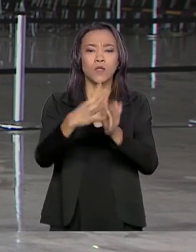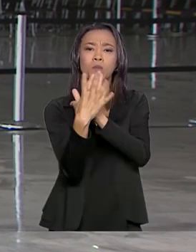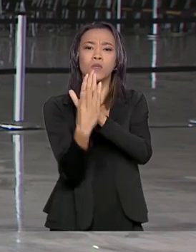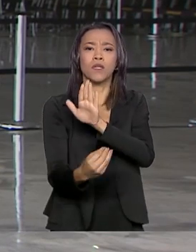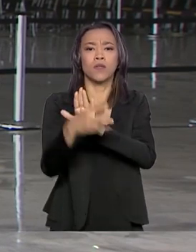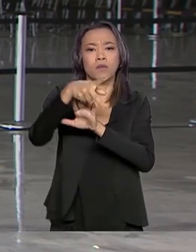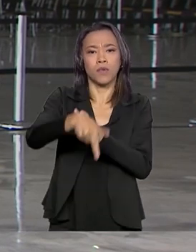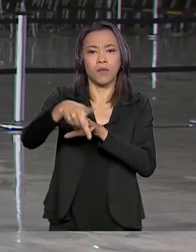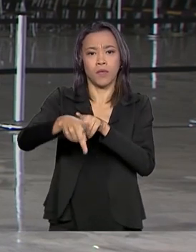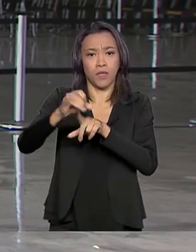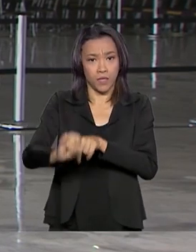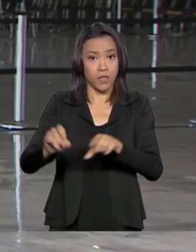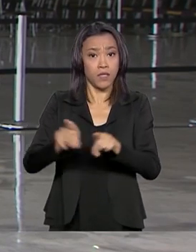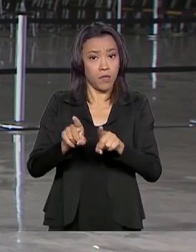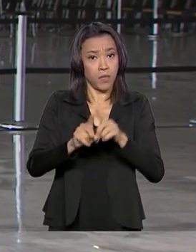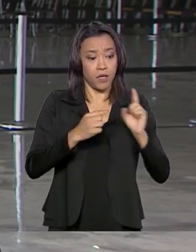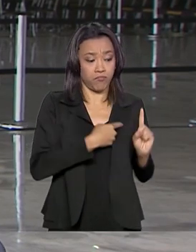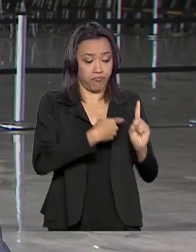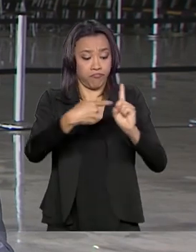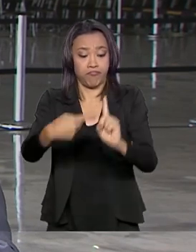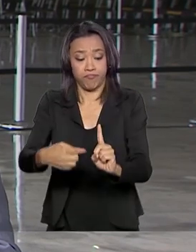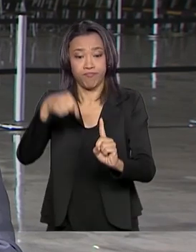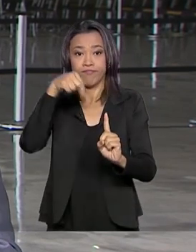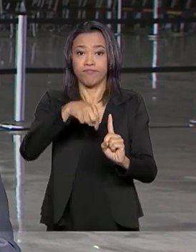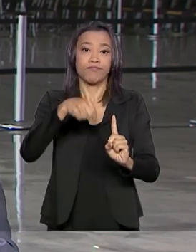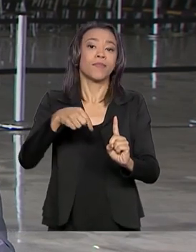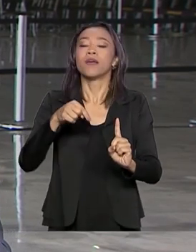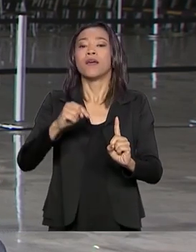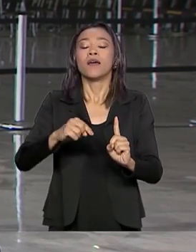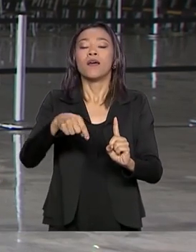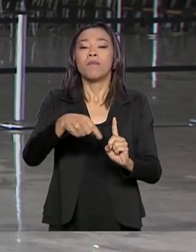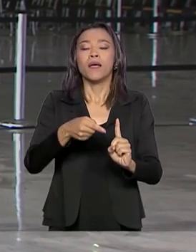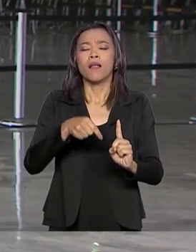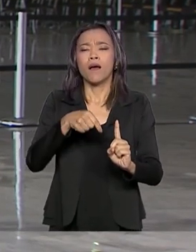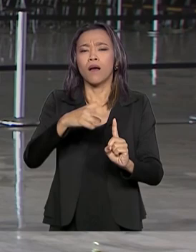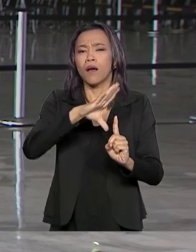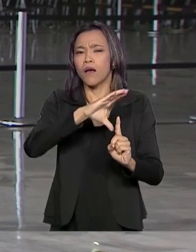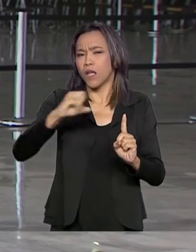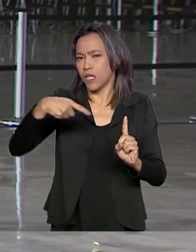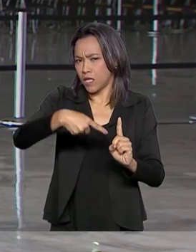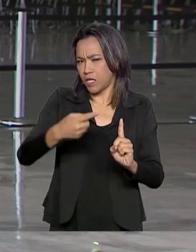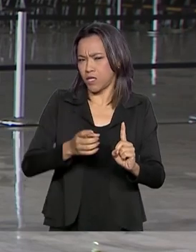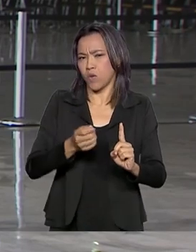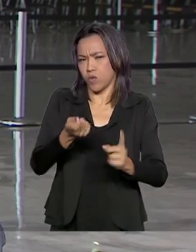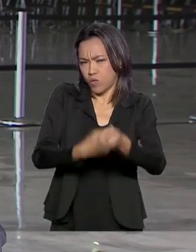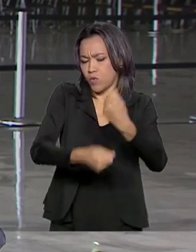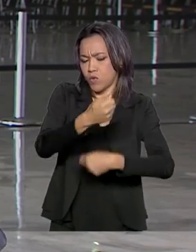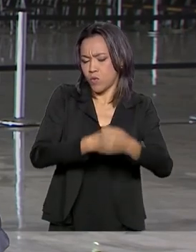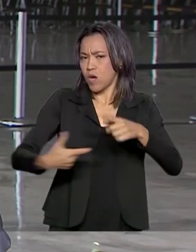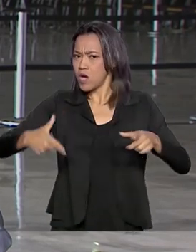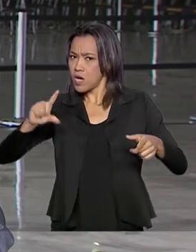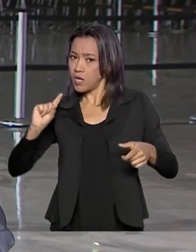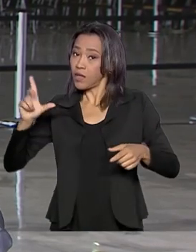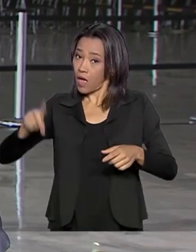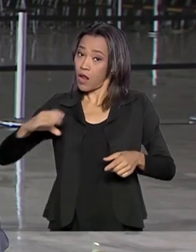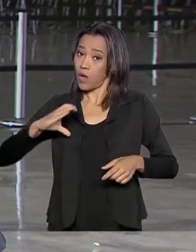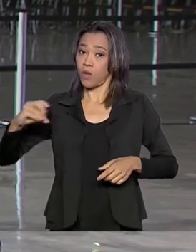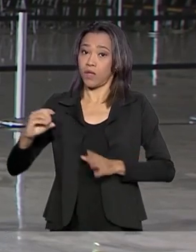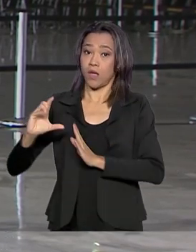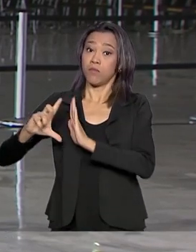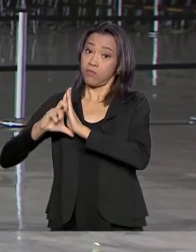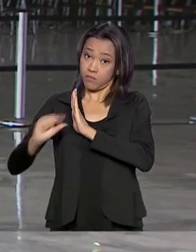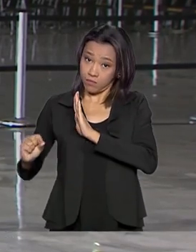comando do Ministério da Economia. Antes, esse conselho era coordenado pela Casa Civil. E esse conselho ele delibera sobre projetos